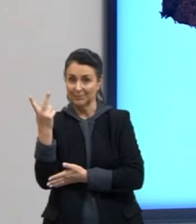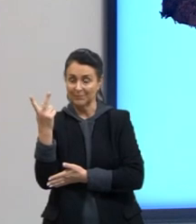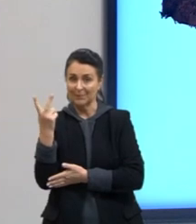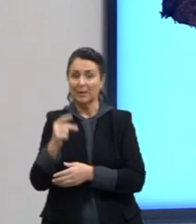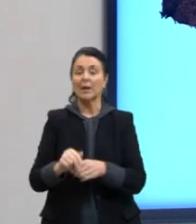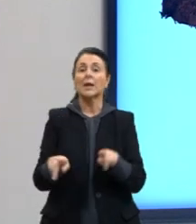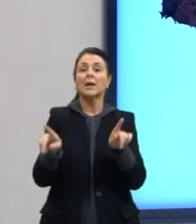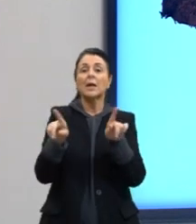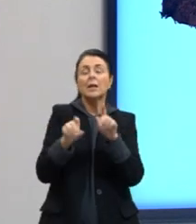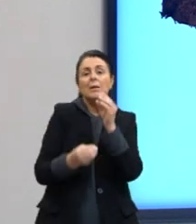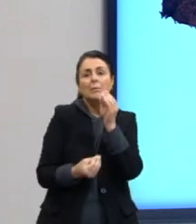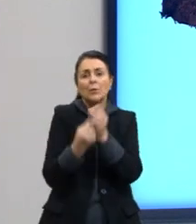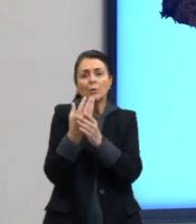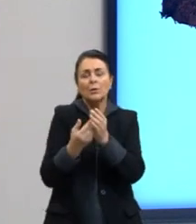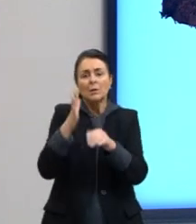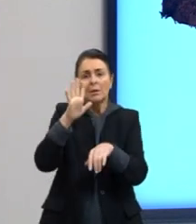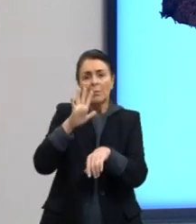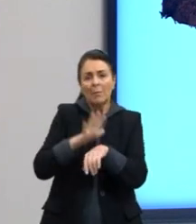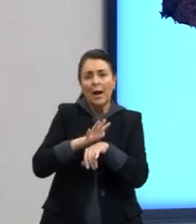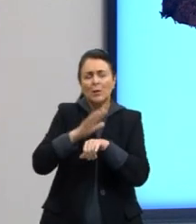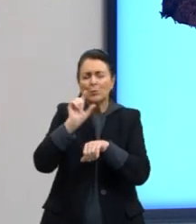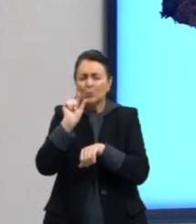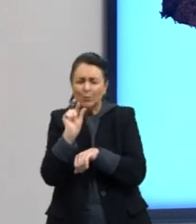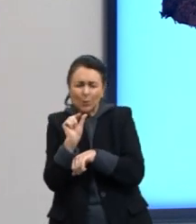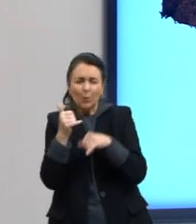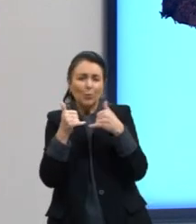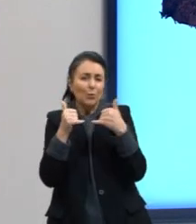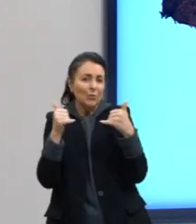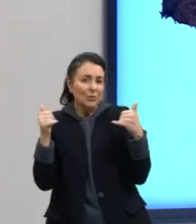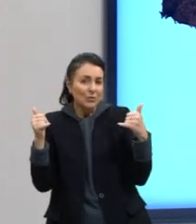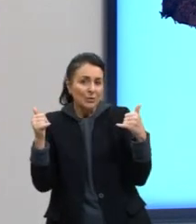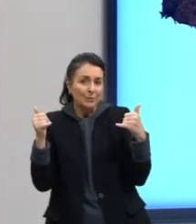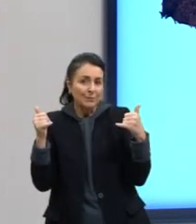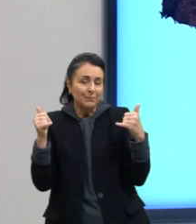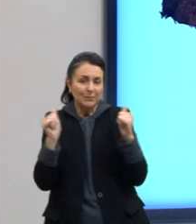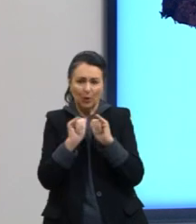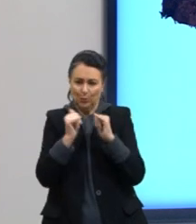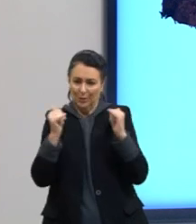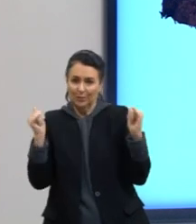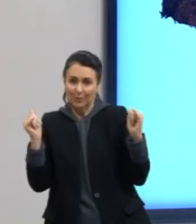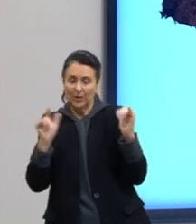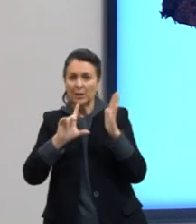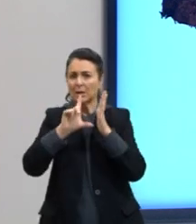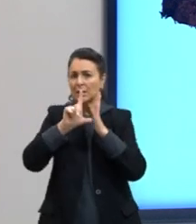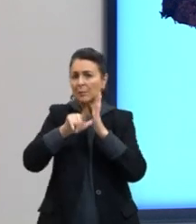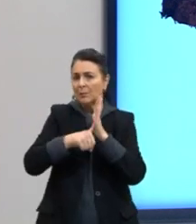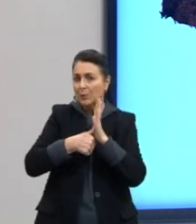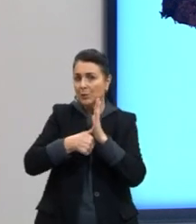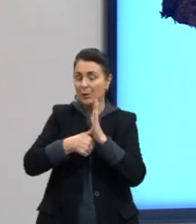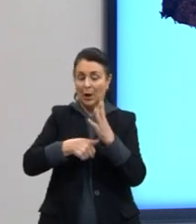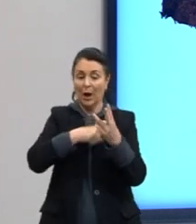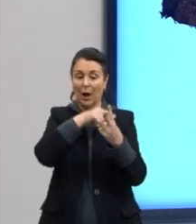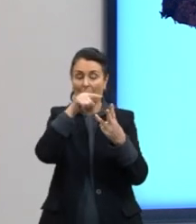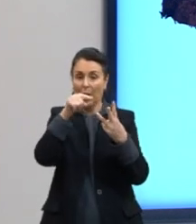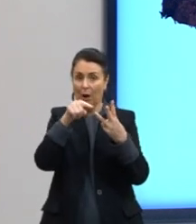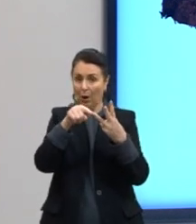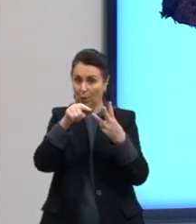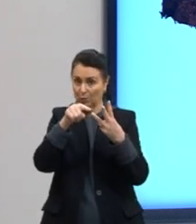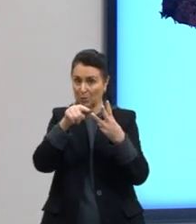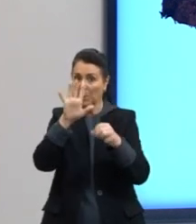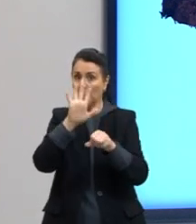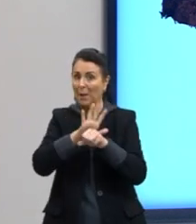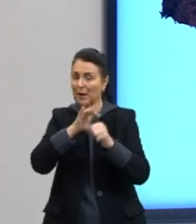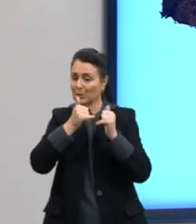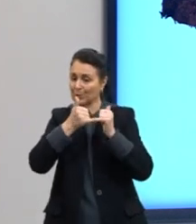Assim, produzem mais um pouquinho de energia. E depois, por último, que é a etapa que mais se produz energia,